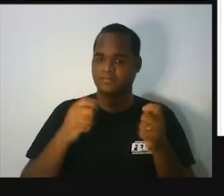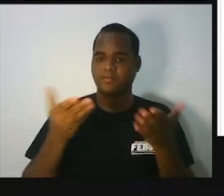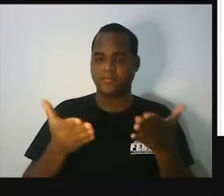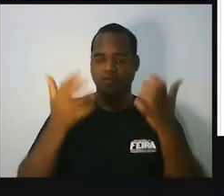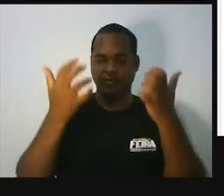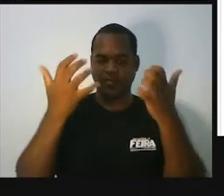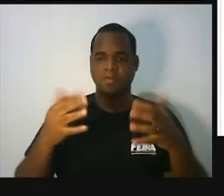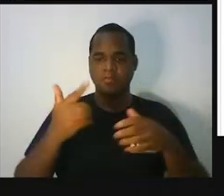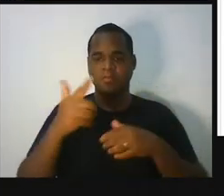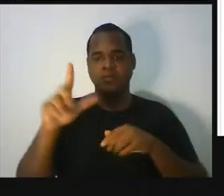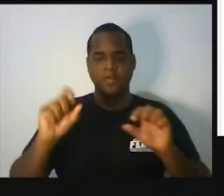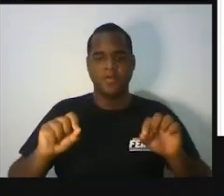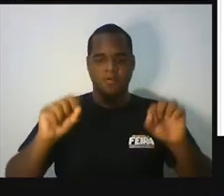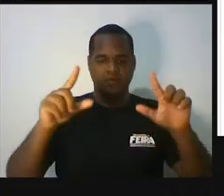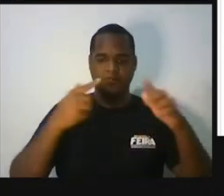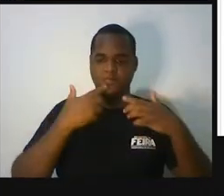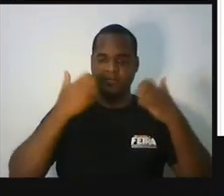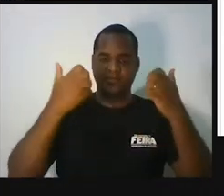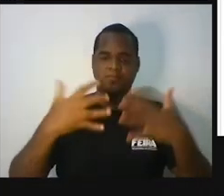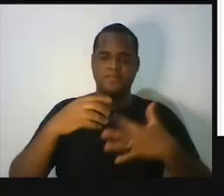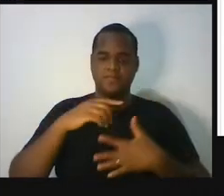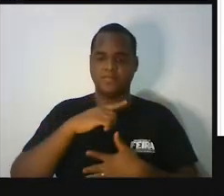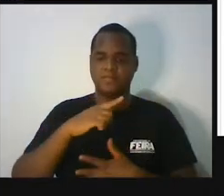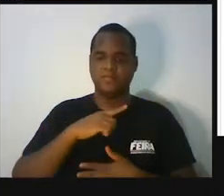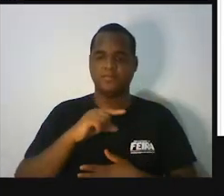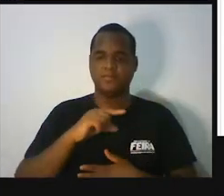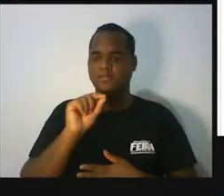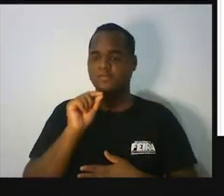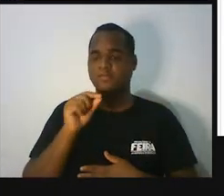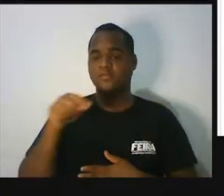parte da aula, onde a gente vai